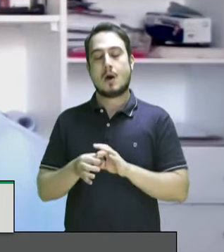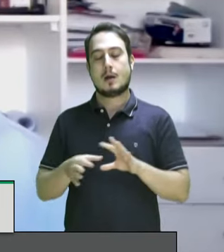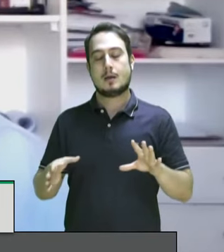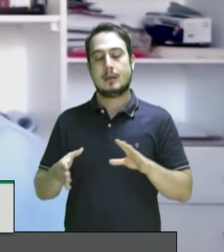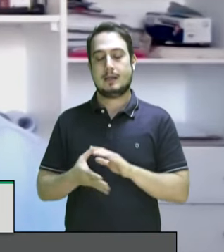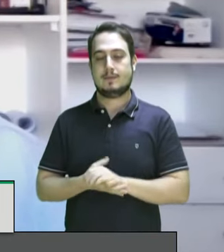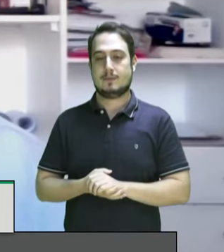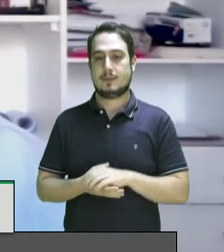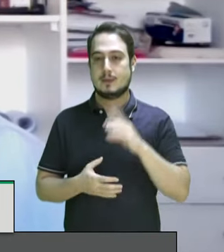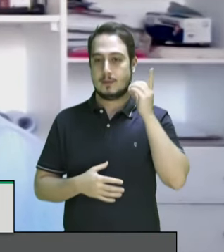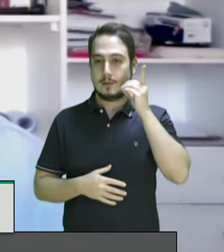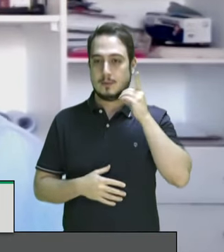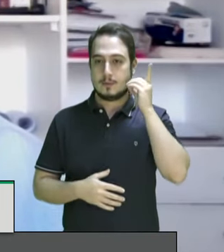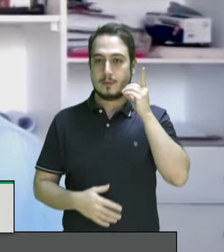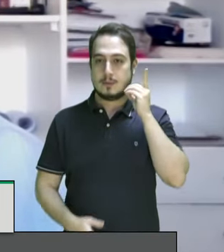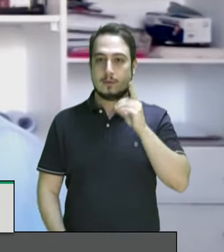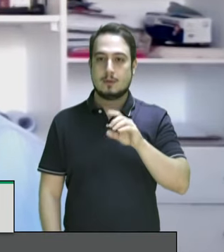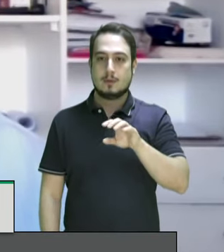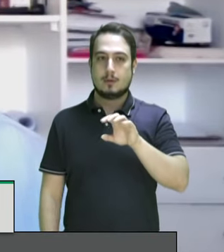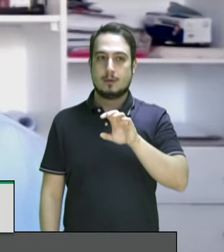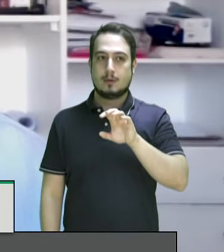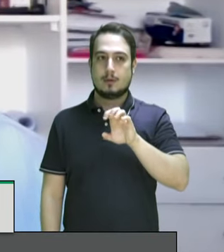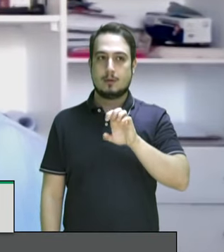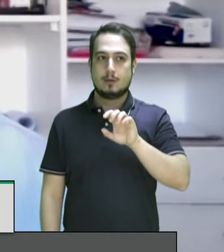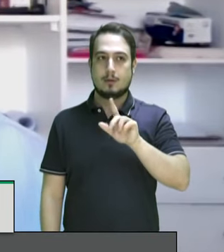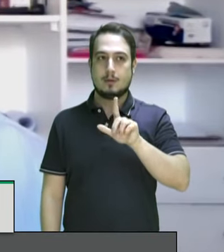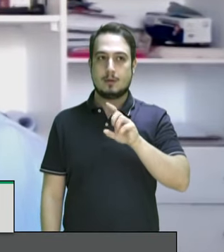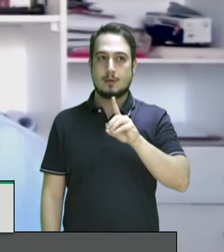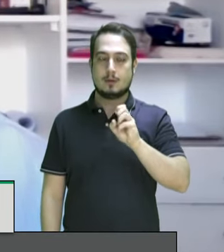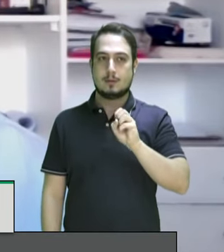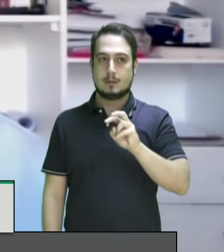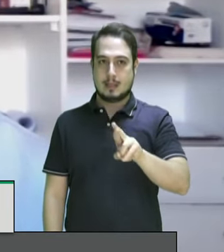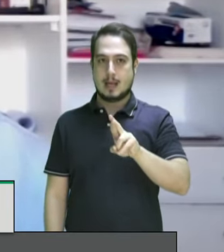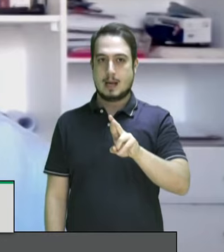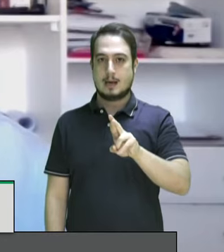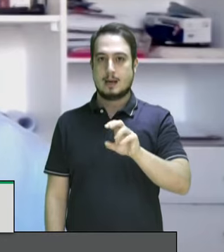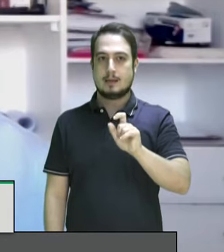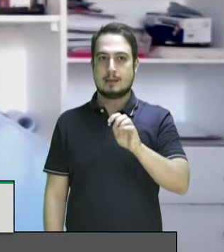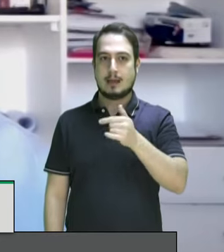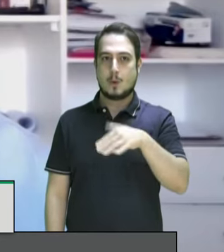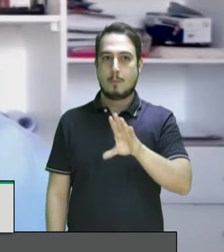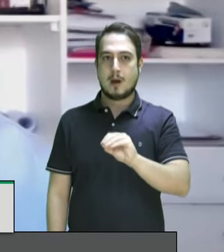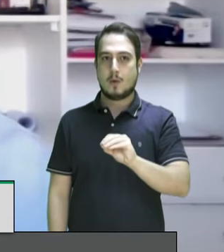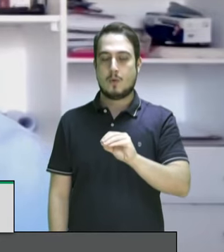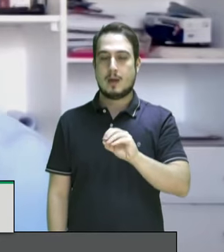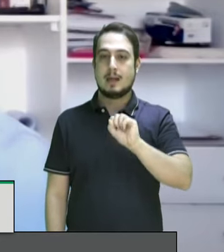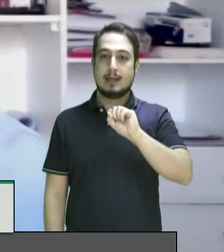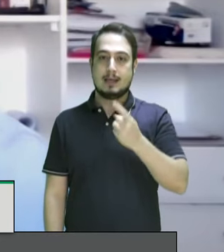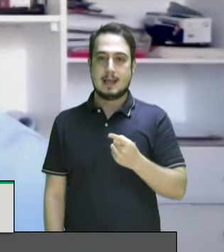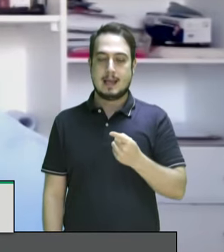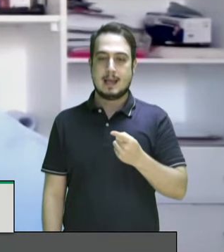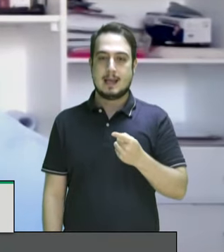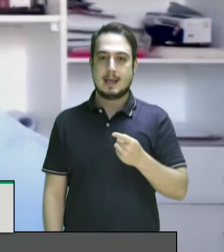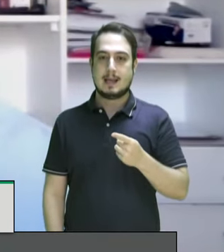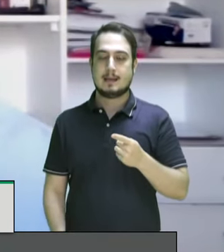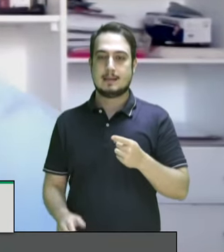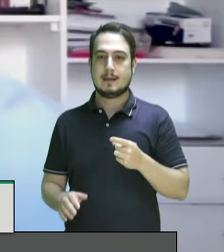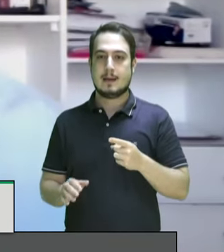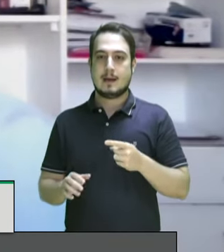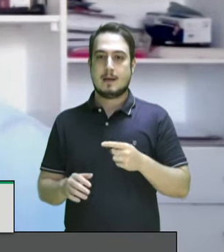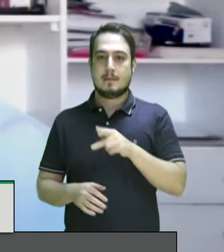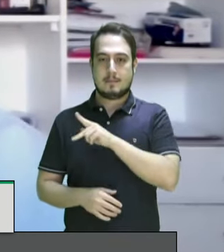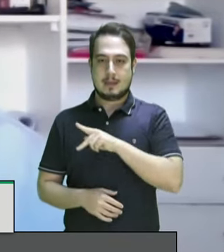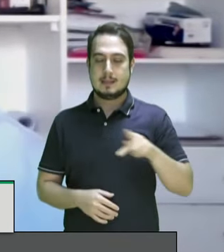inicialmente ao deputado Helder deputado Helder Salomão ex-presidente da Comissão de Direitos Humanos